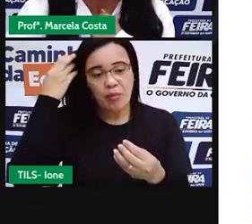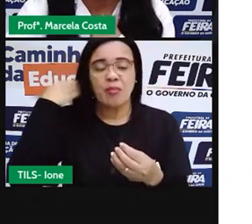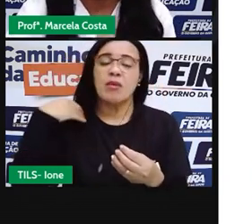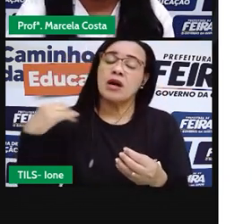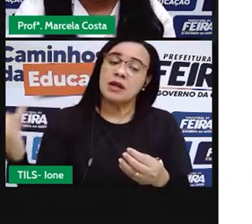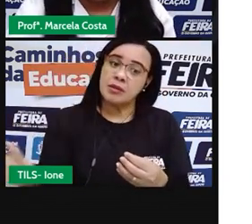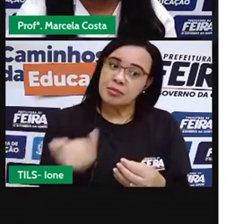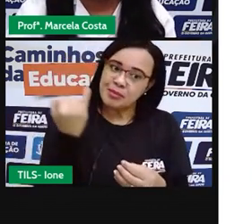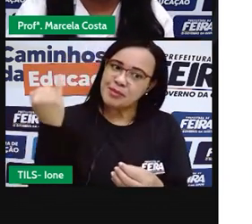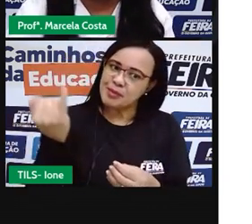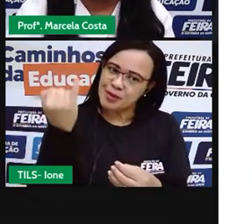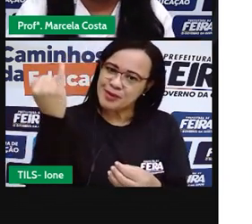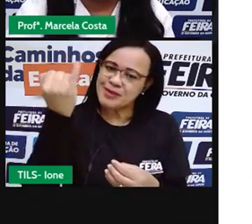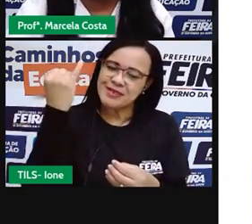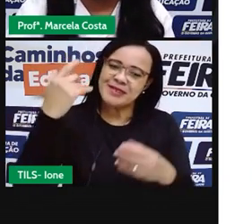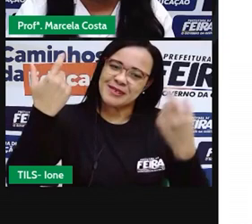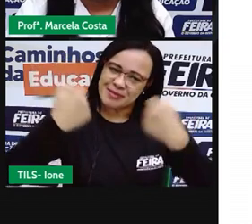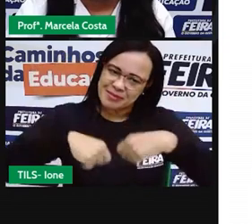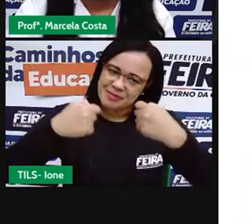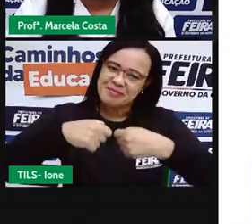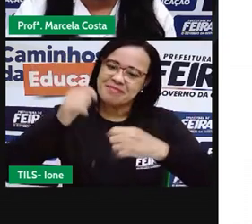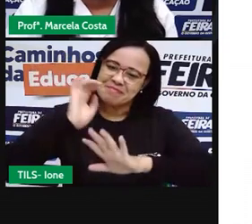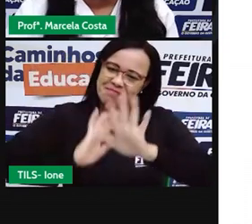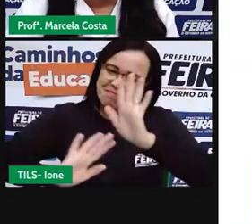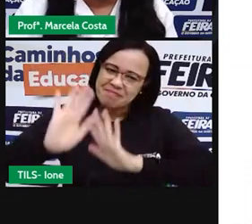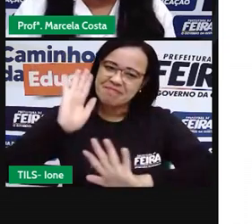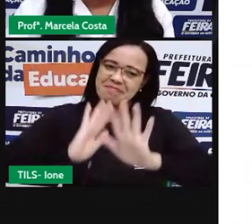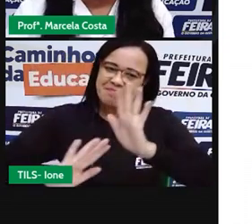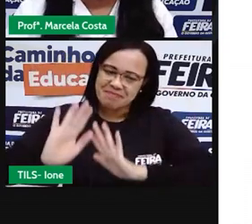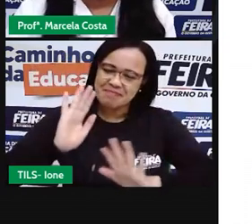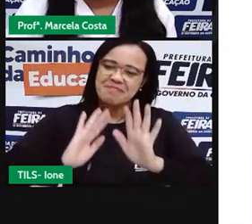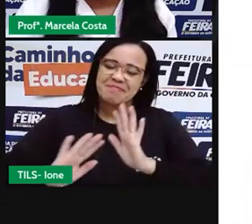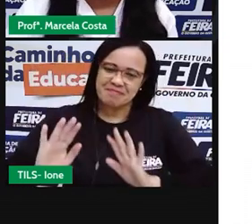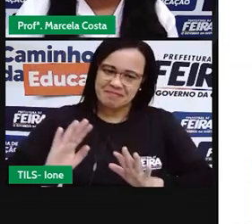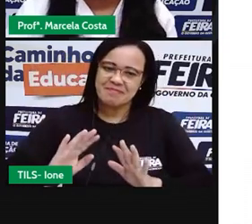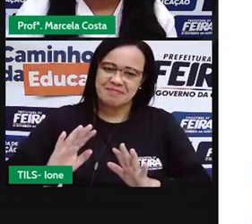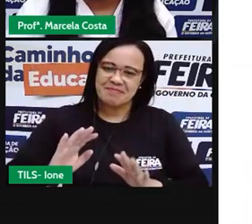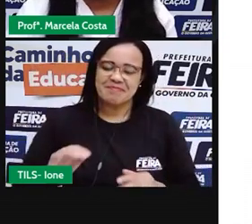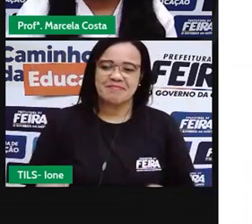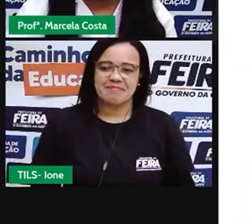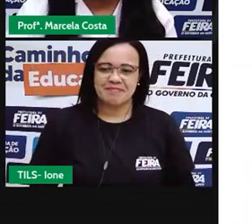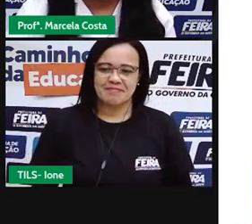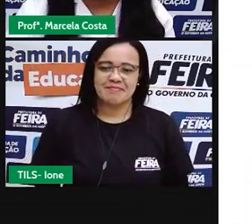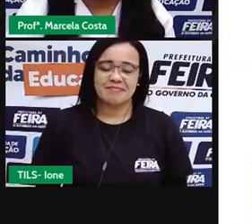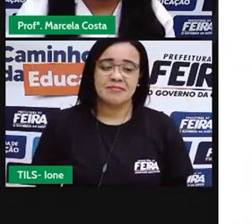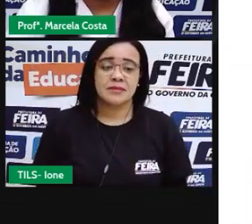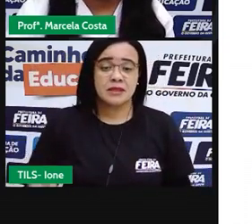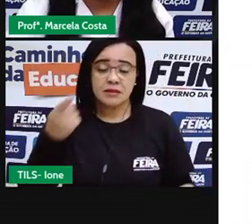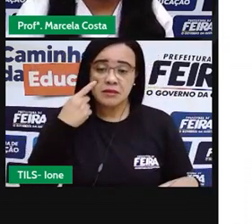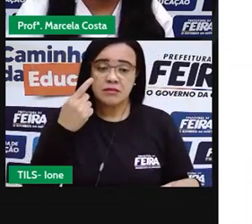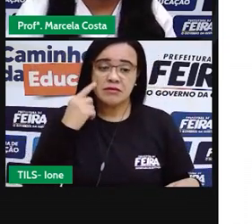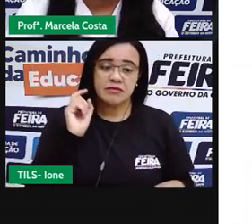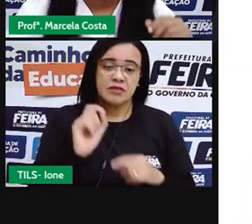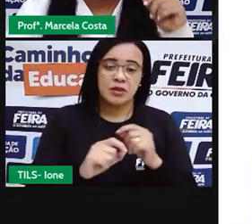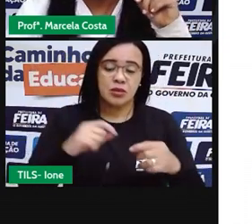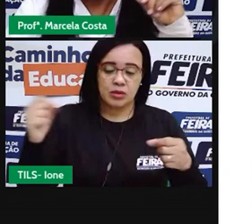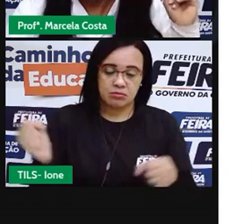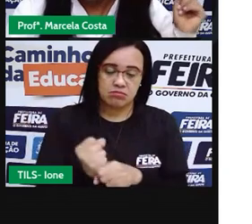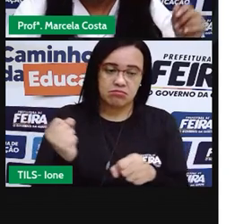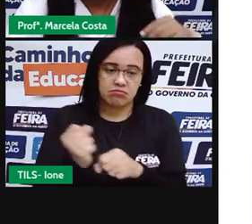patrimônio arquitetônico. a gente vai ver que essas construções